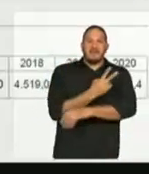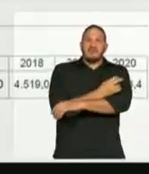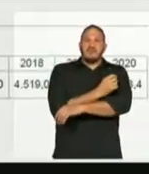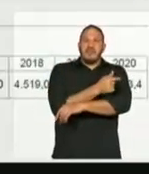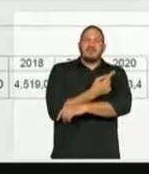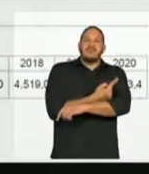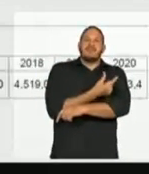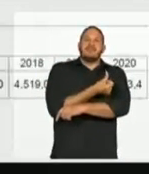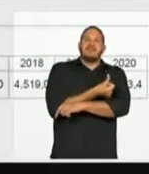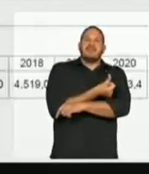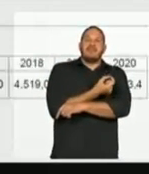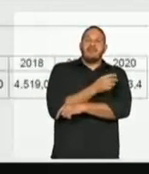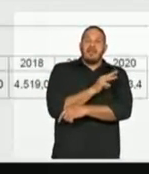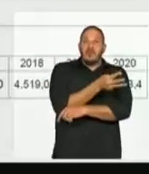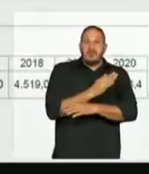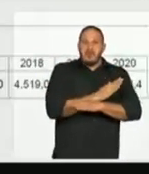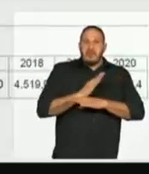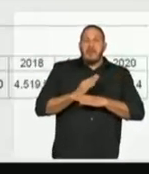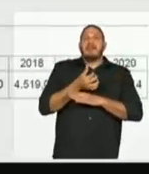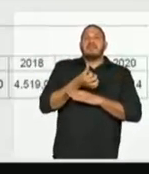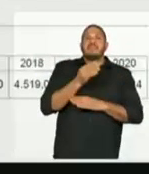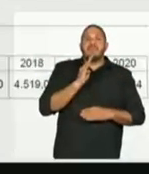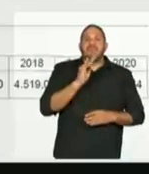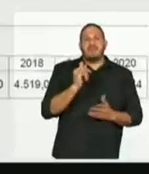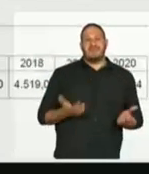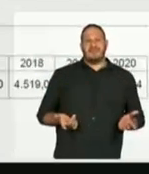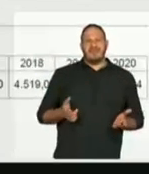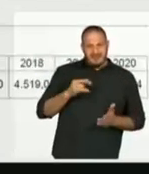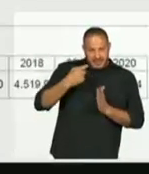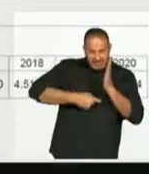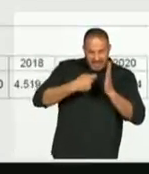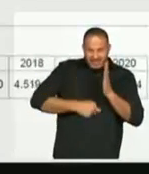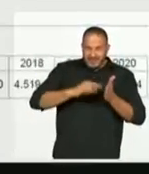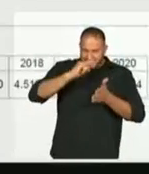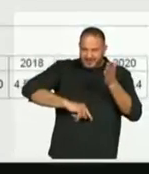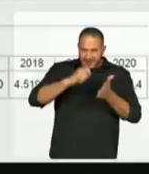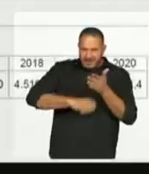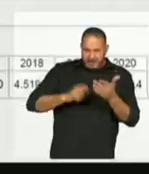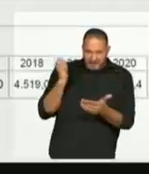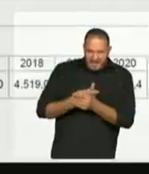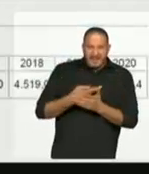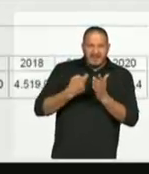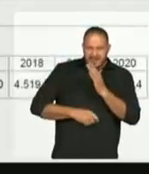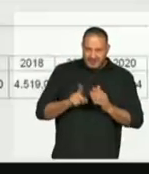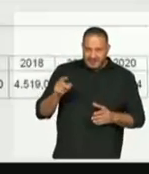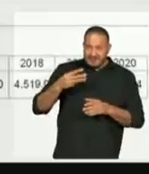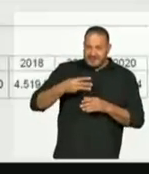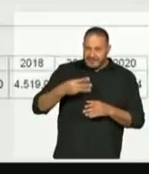milhões. 6 bi. Se taxasse esse contrato, você